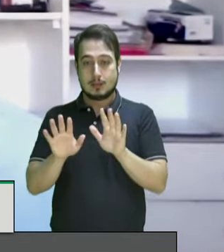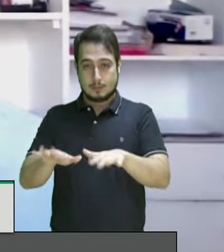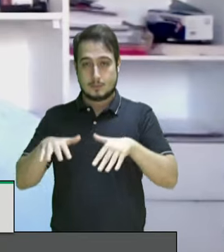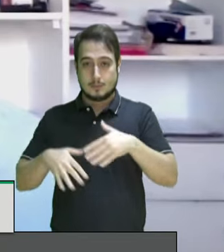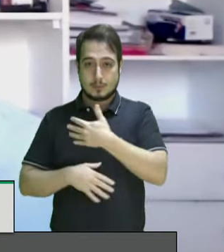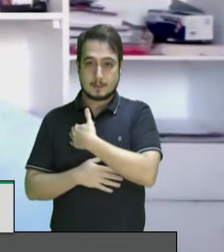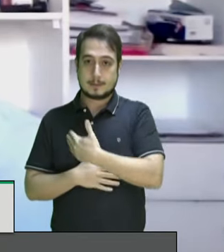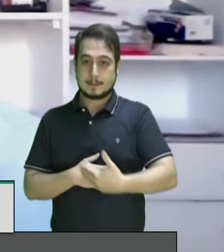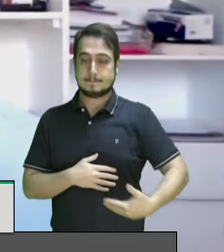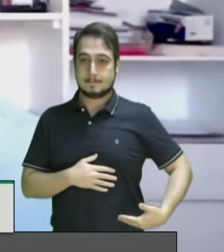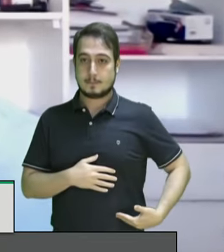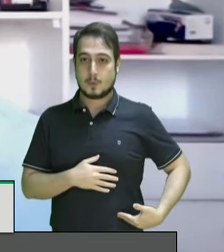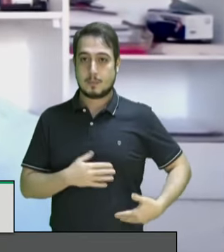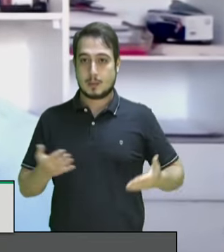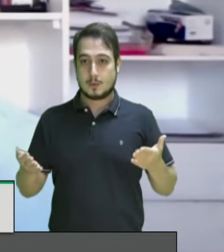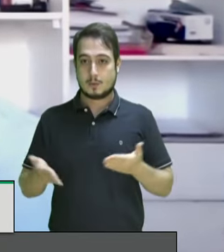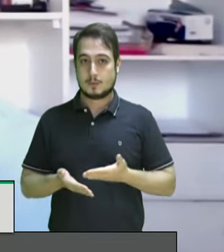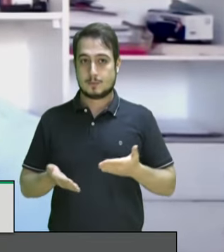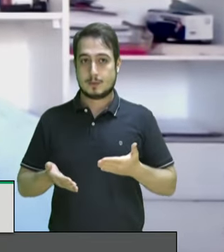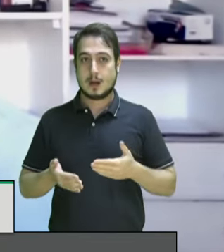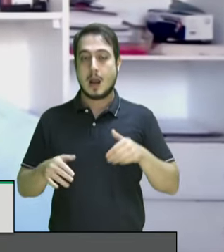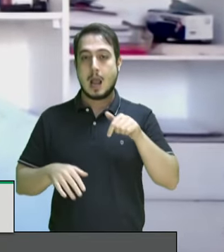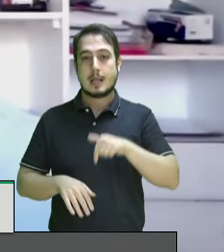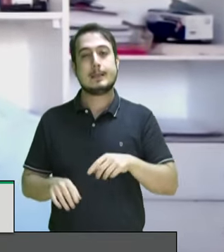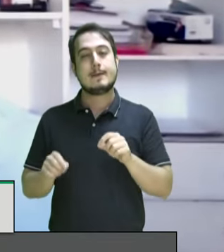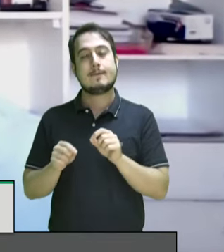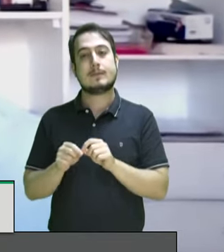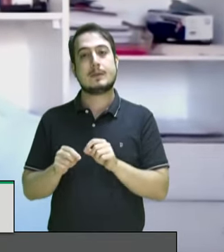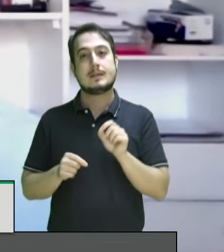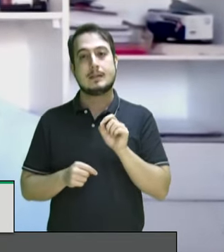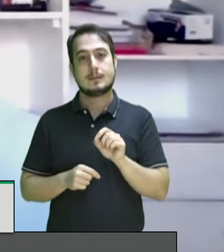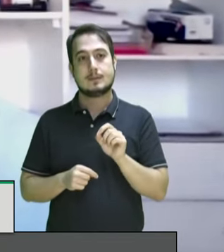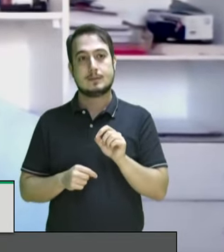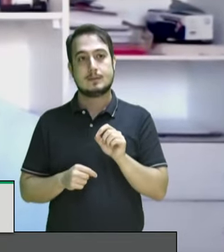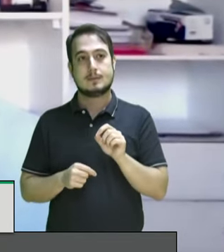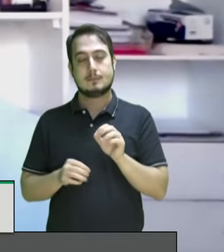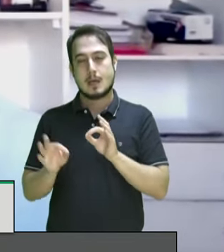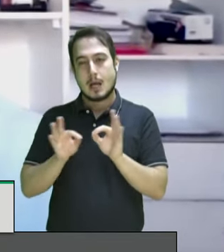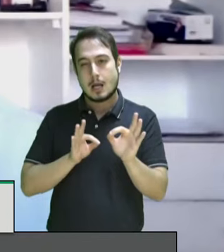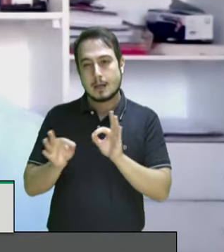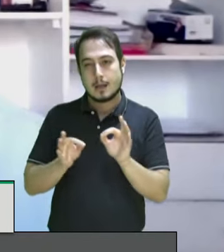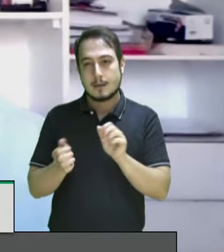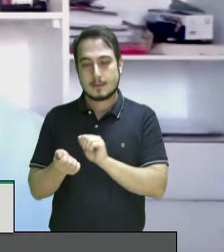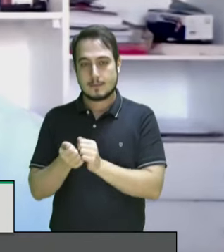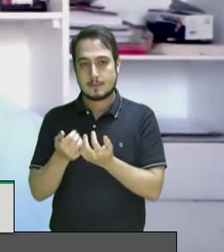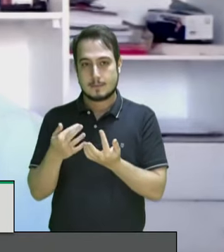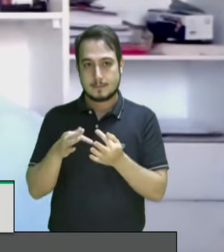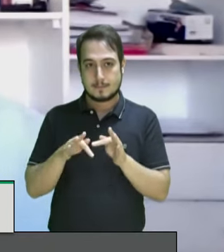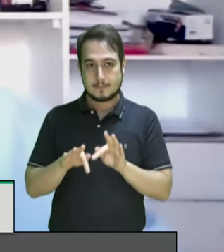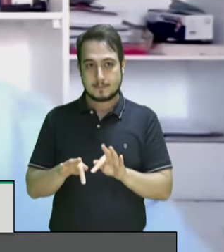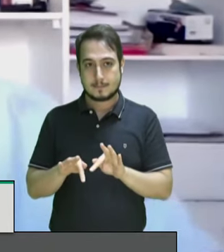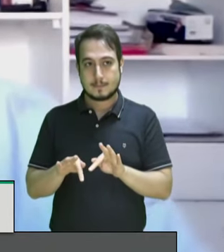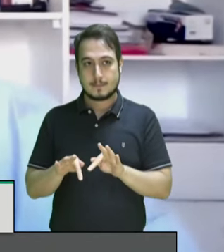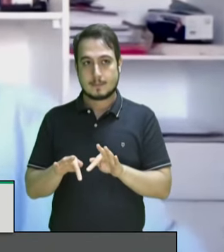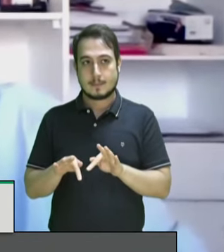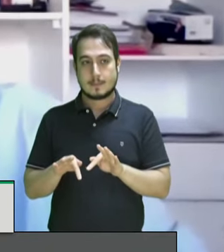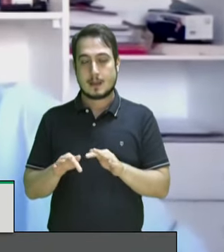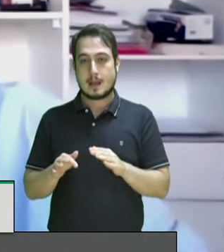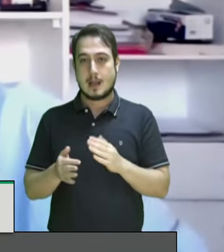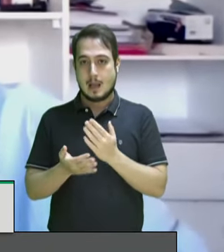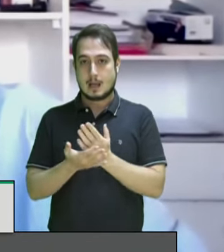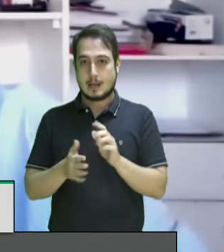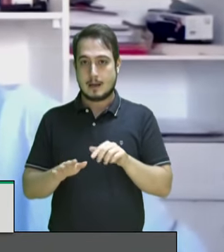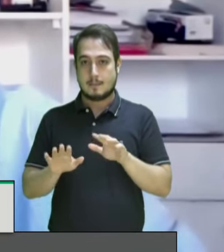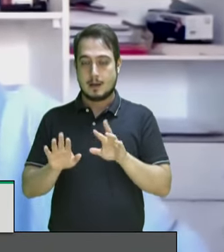audiência pública aqui fazendo os registros finais, nada mais havendo a tratar, encerro a